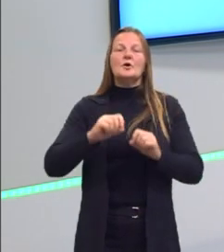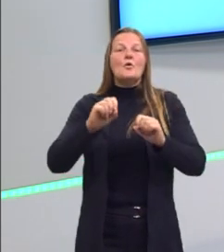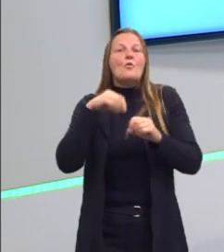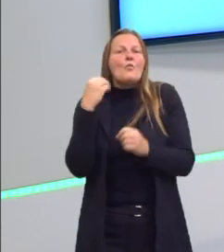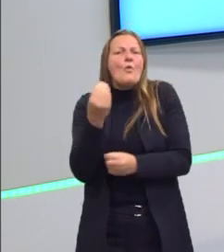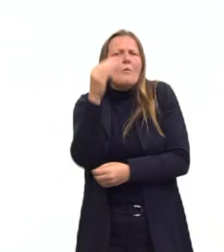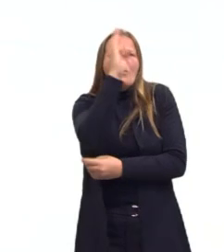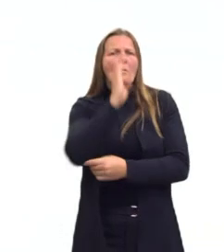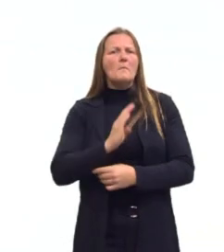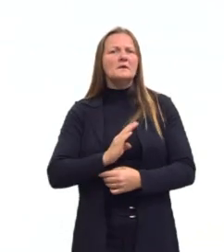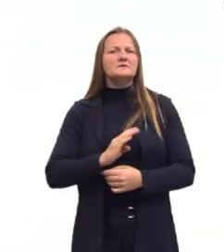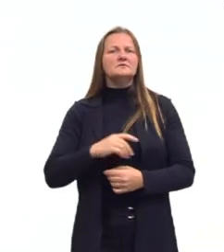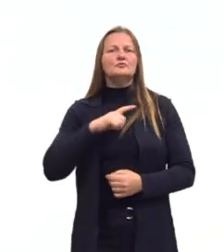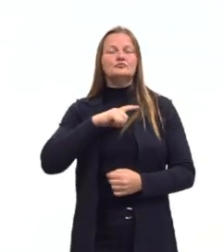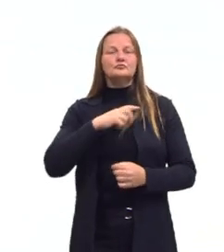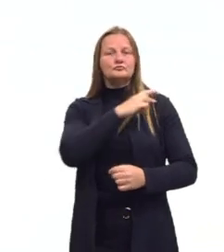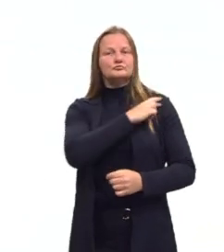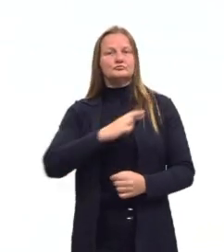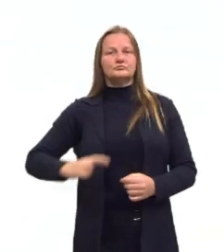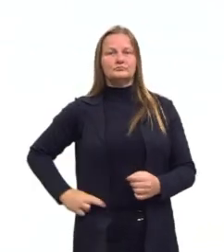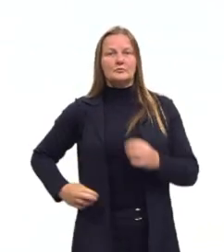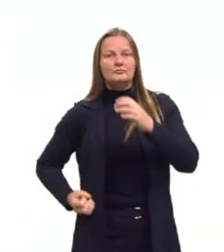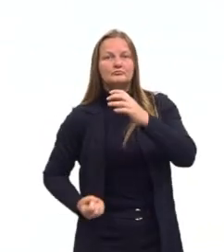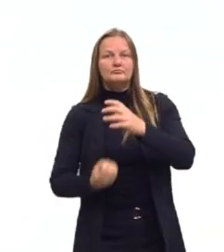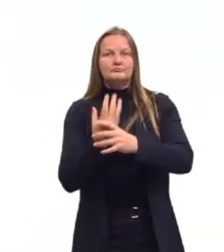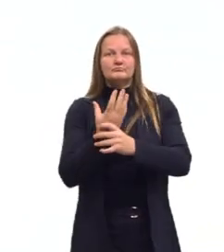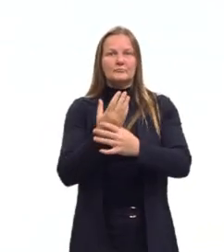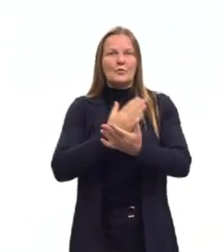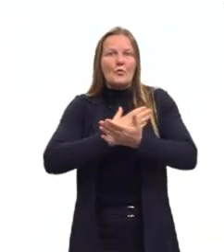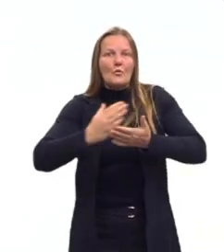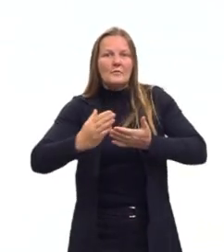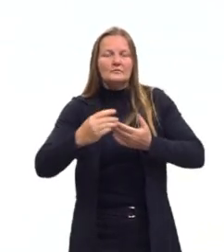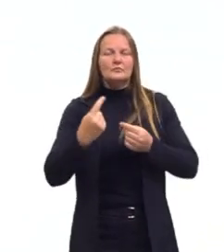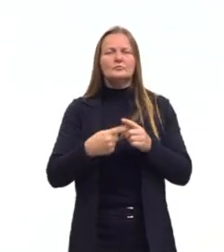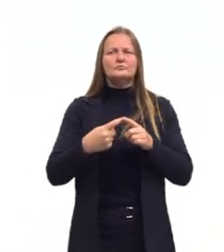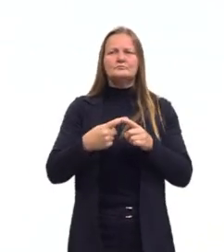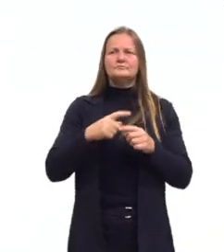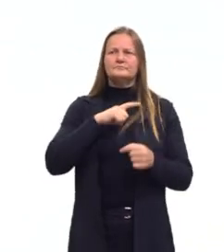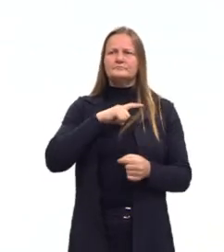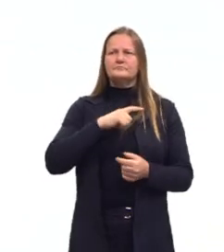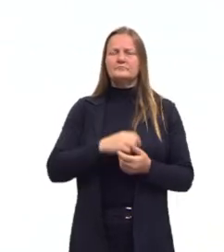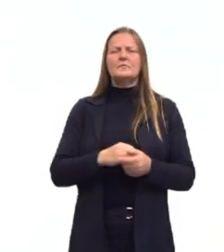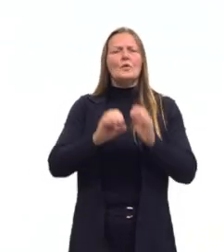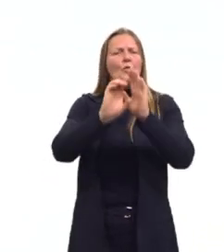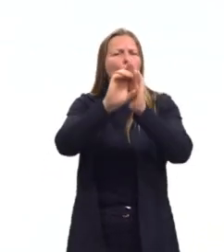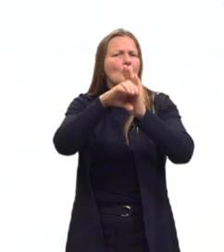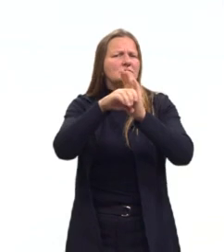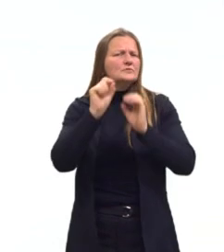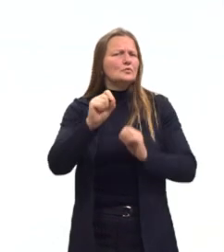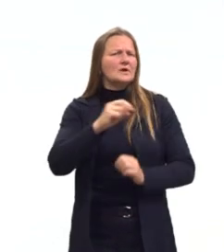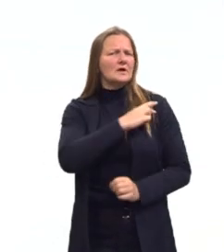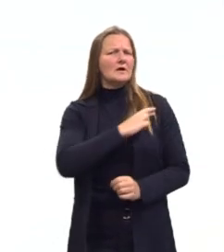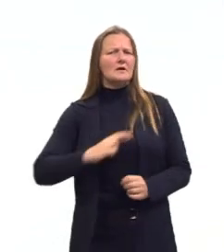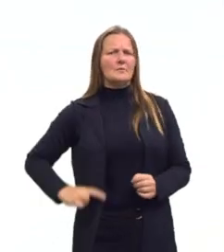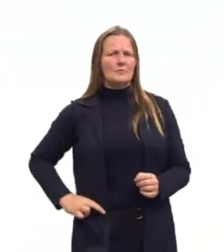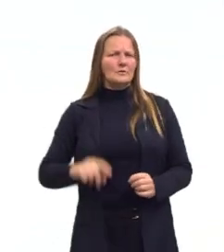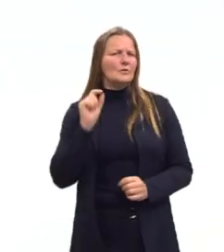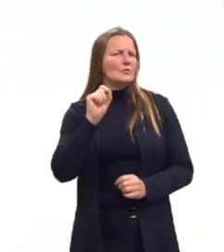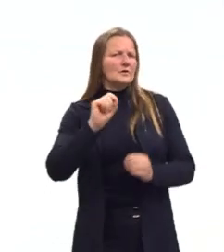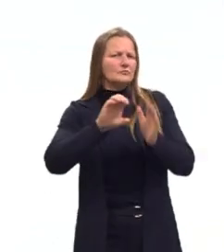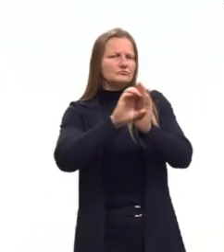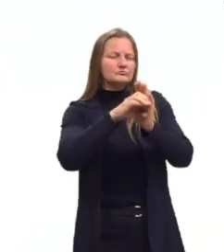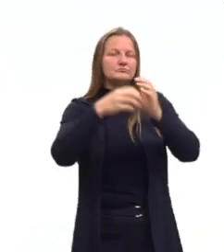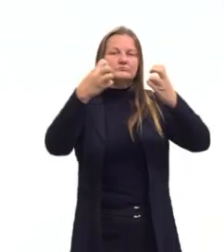Brasil se tornou uma república. E a gente vai discutir um pouquinho também esse conceito, o que é uma república.